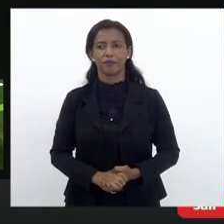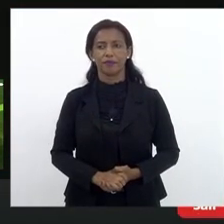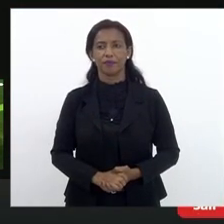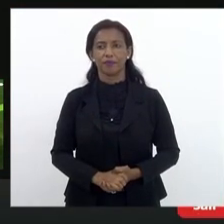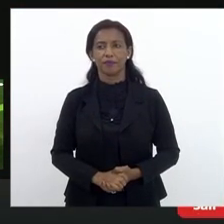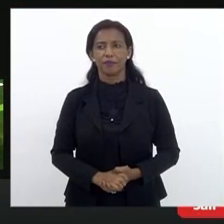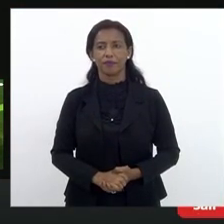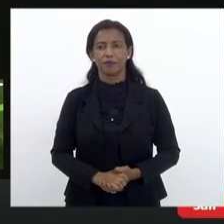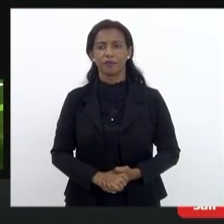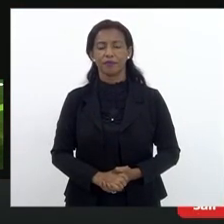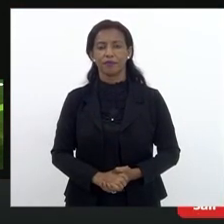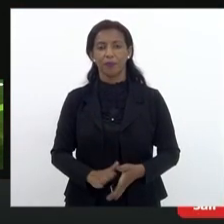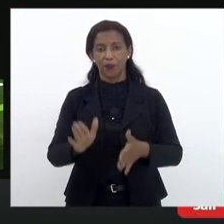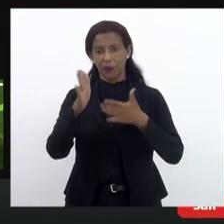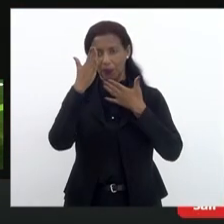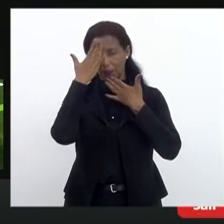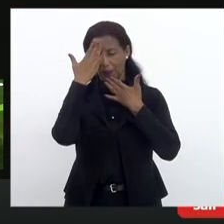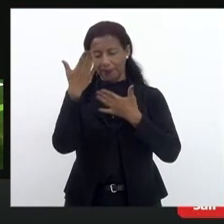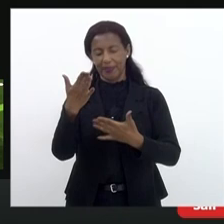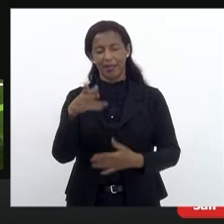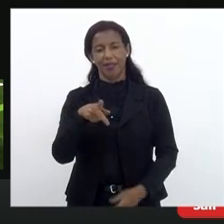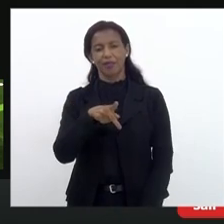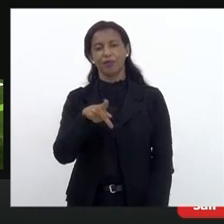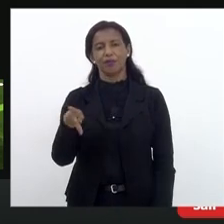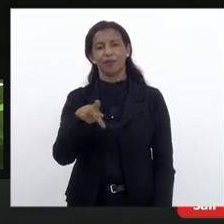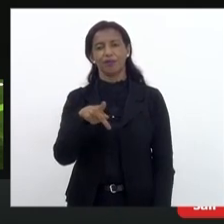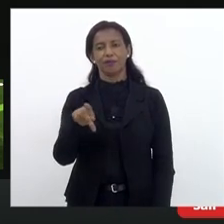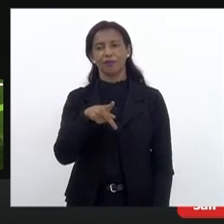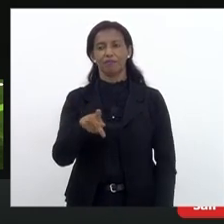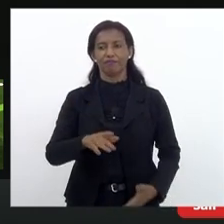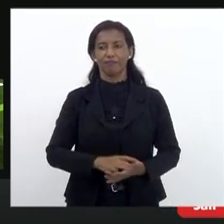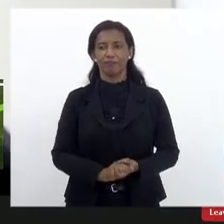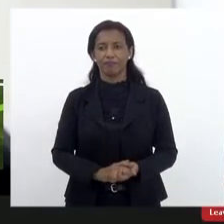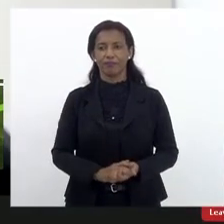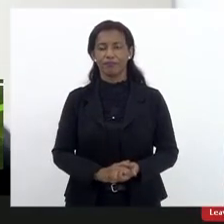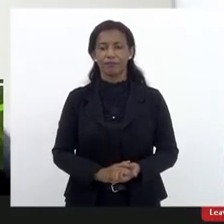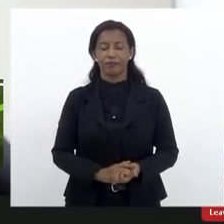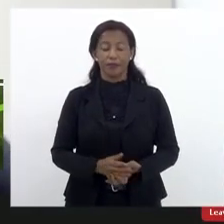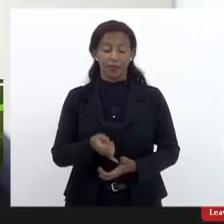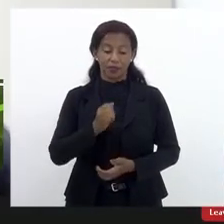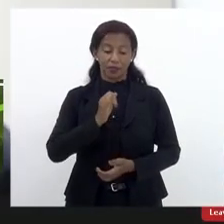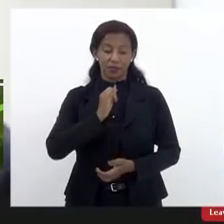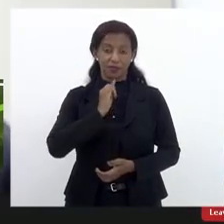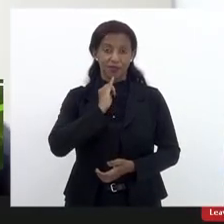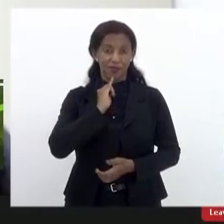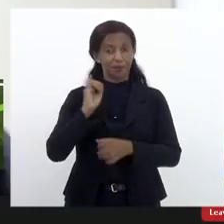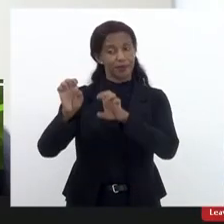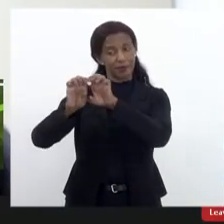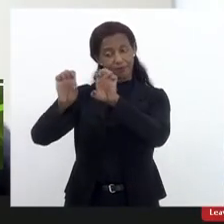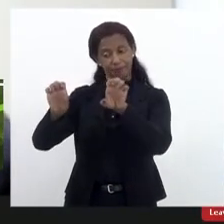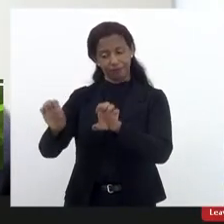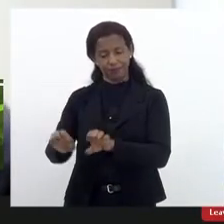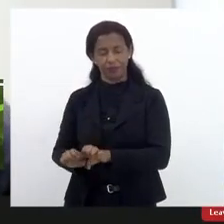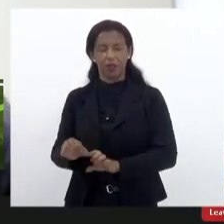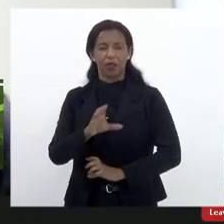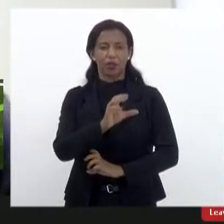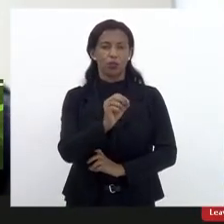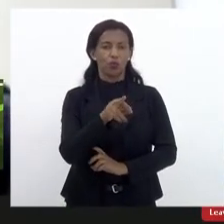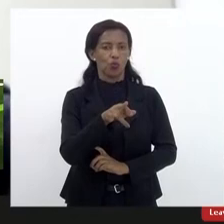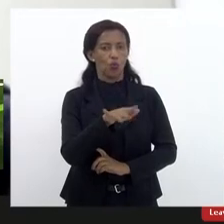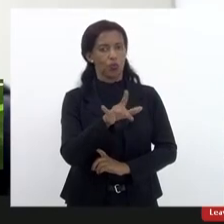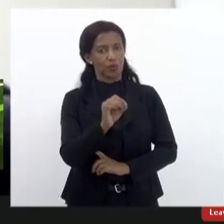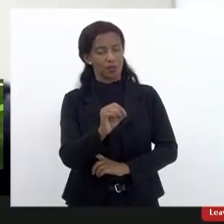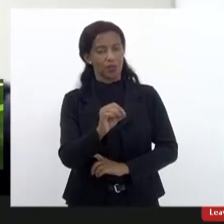Obrigado, presidente, professor Ricardo Tonassi. Infelizmente, essas questões da estrutura do Conselho são questões que